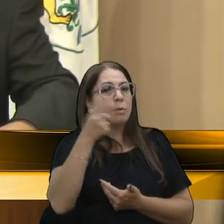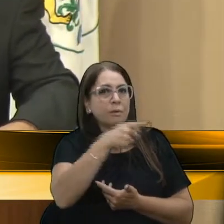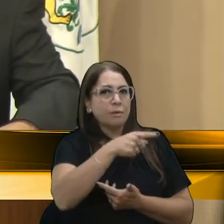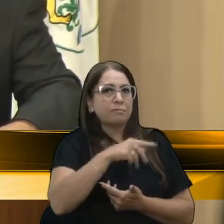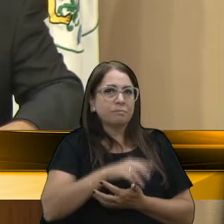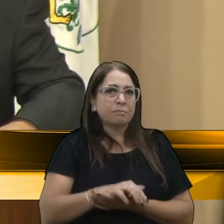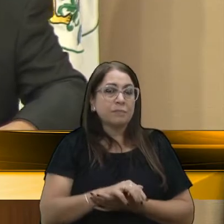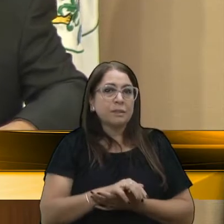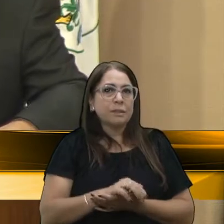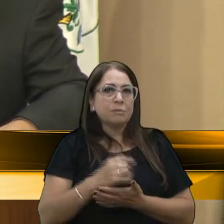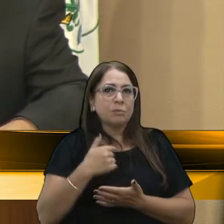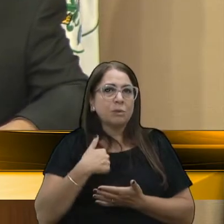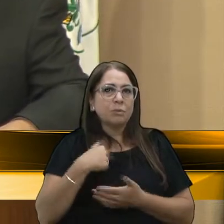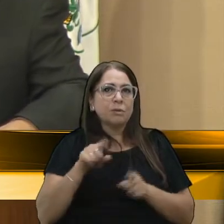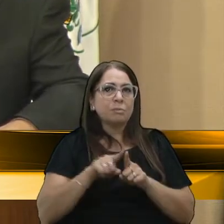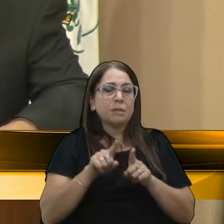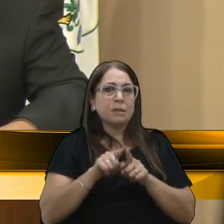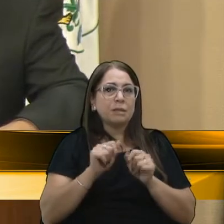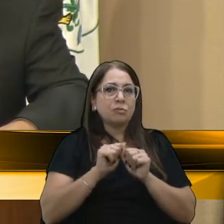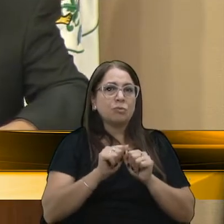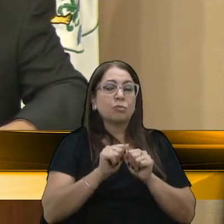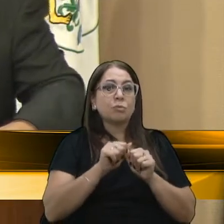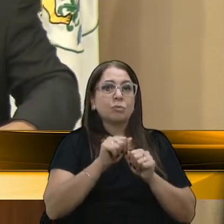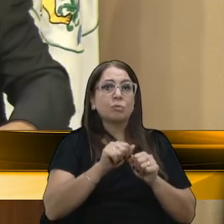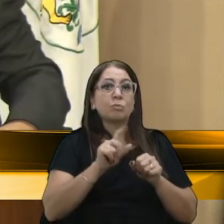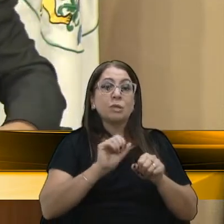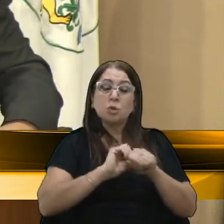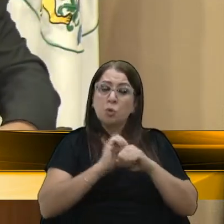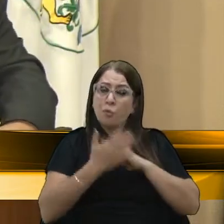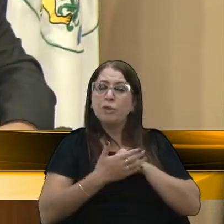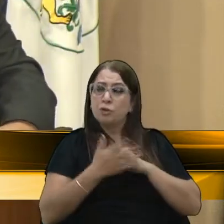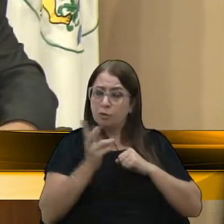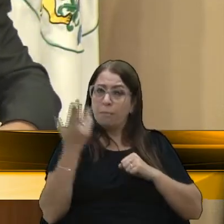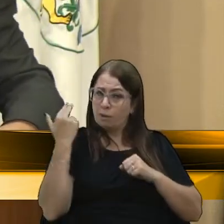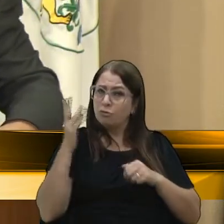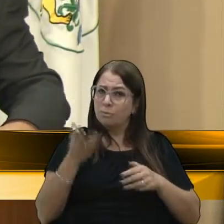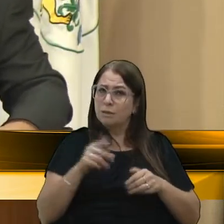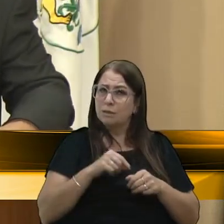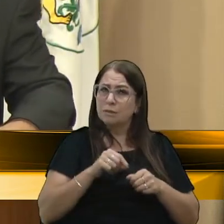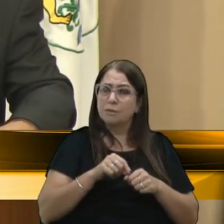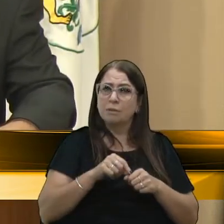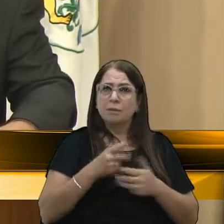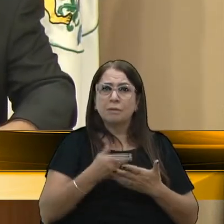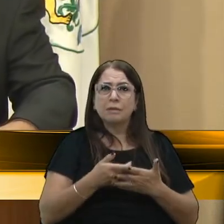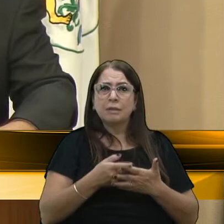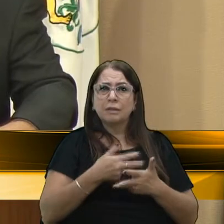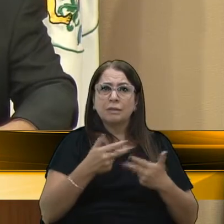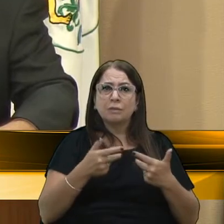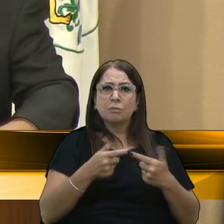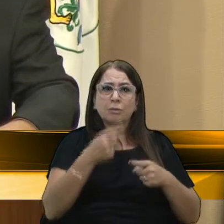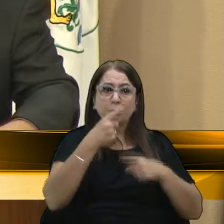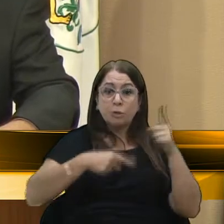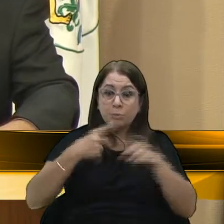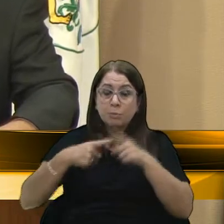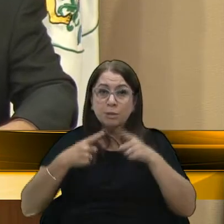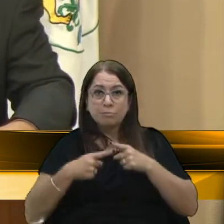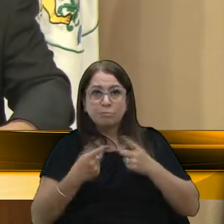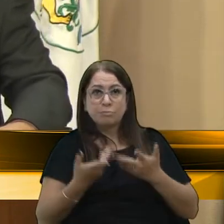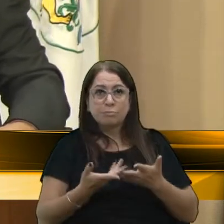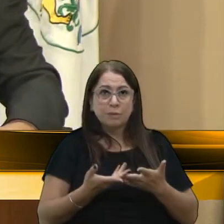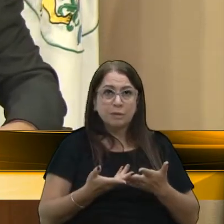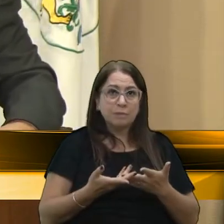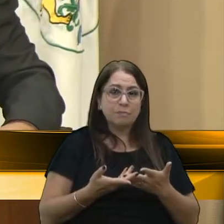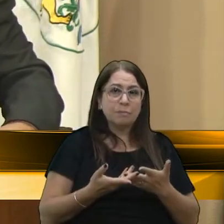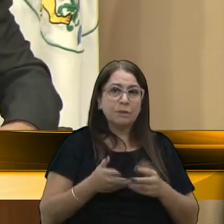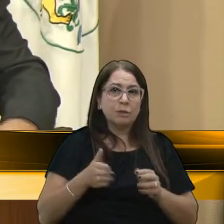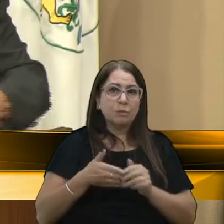Porque eu estava também acamado por essa maldita Covid. E estou ainda com algumas restrições, mas sendo